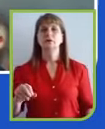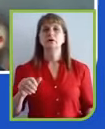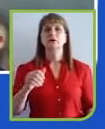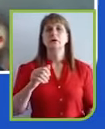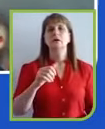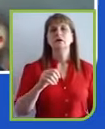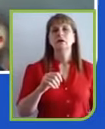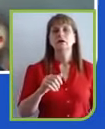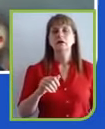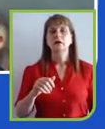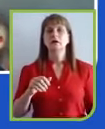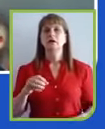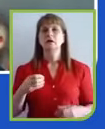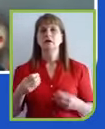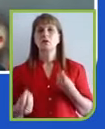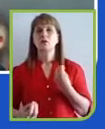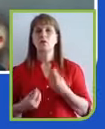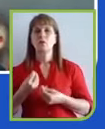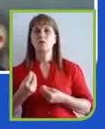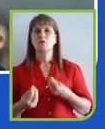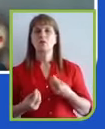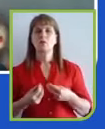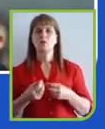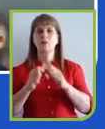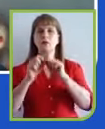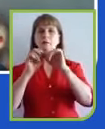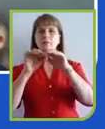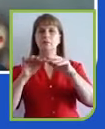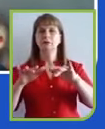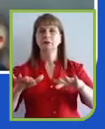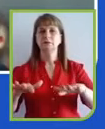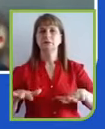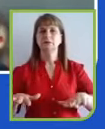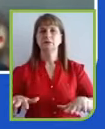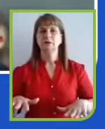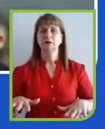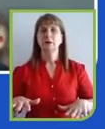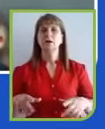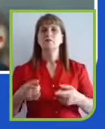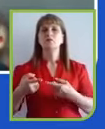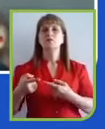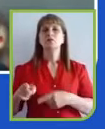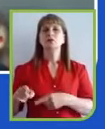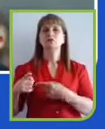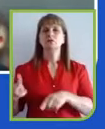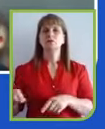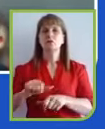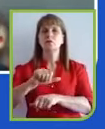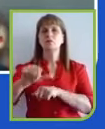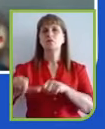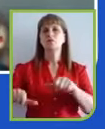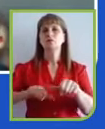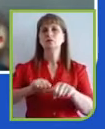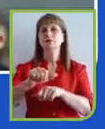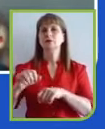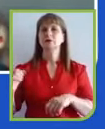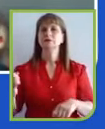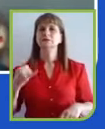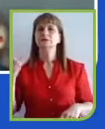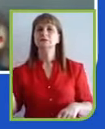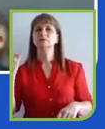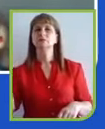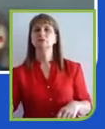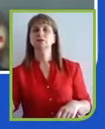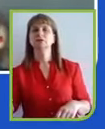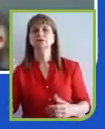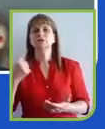se a pandemia provocou mudanças importantes nas agendas de sustentabilidade e se algum